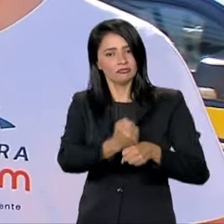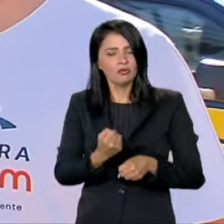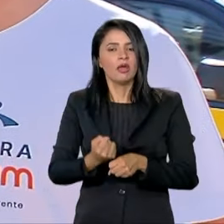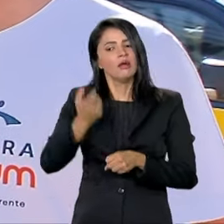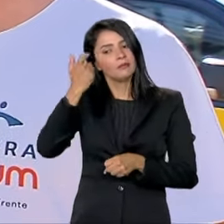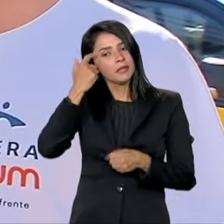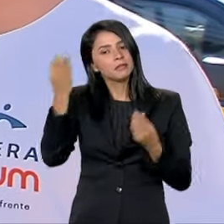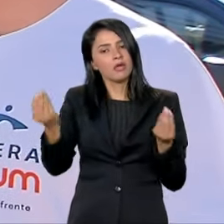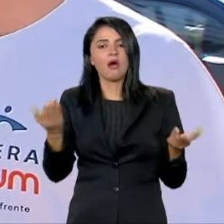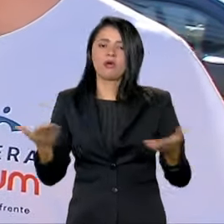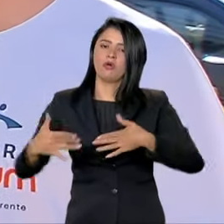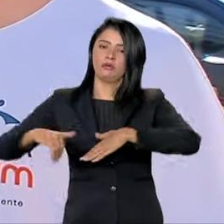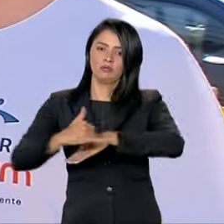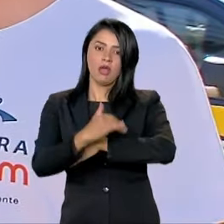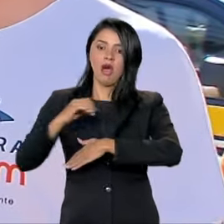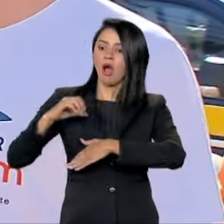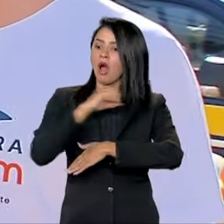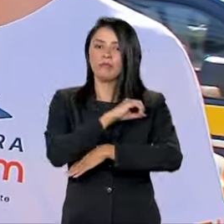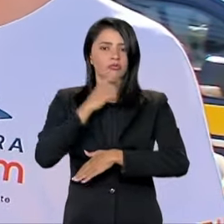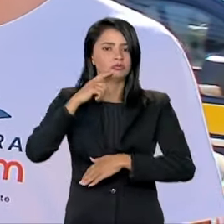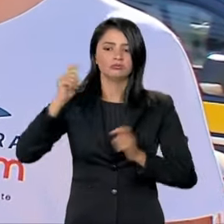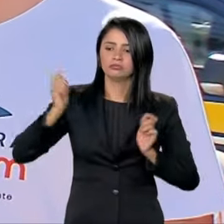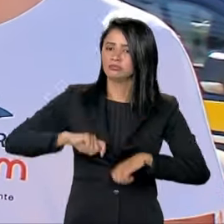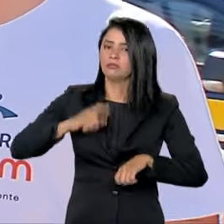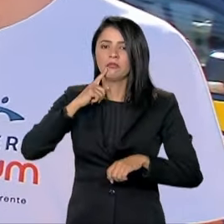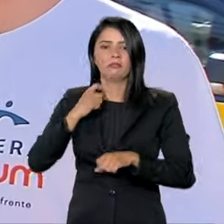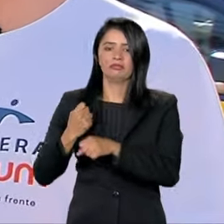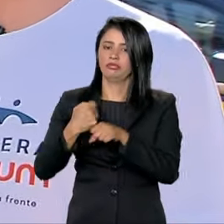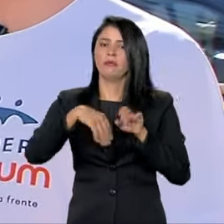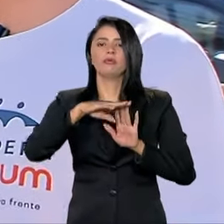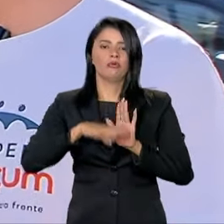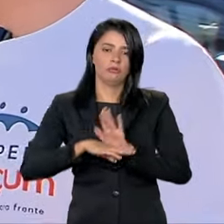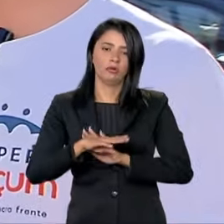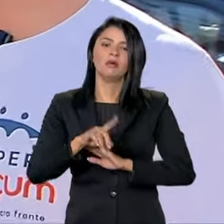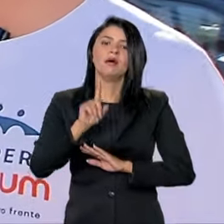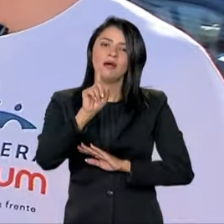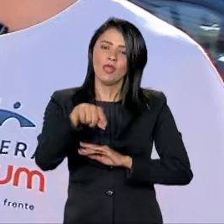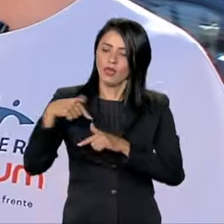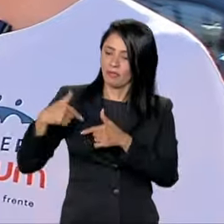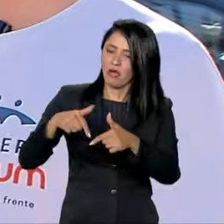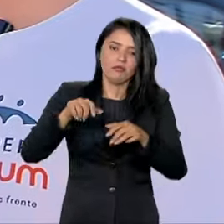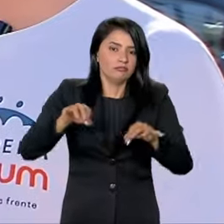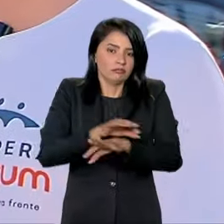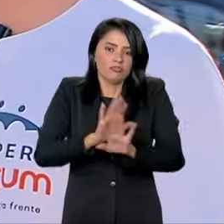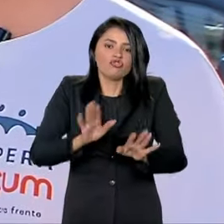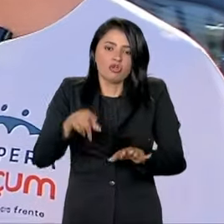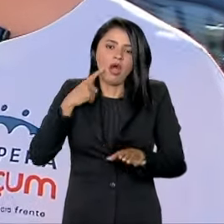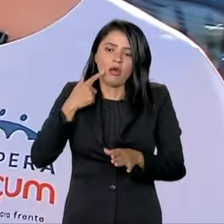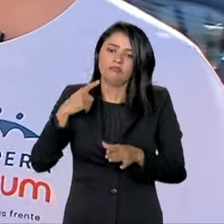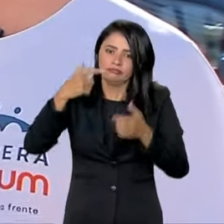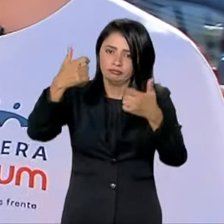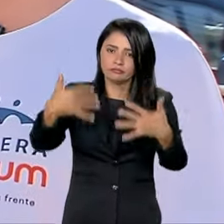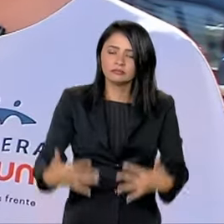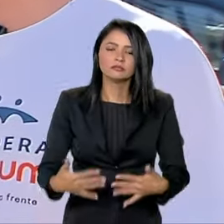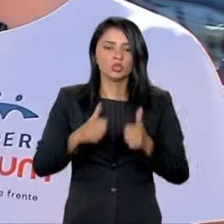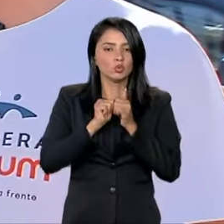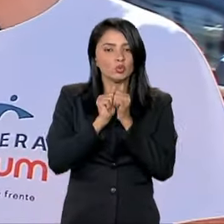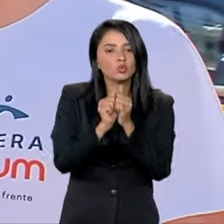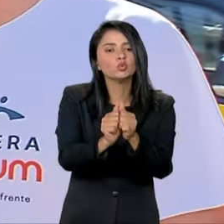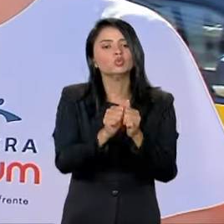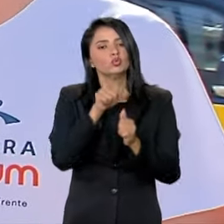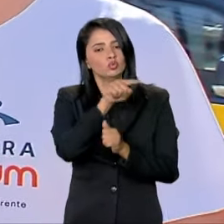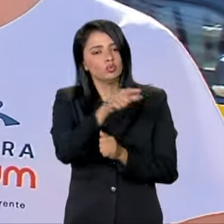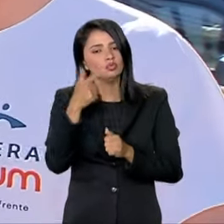infraestrutura e na celeridade que a gente possa dar para esses programas. Então, o trabalho é esse, é seguir em conjunto, conseguir